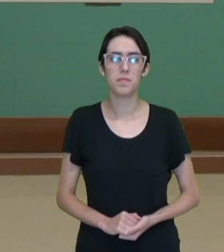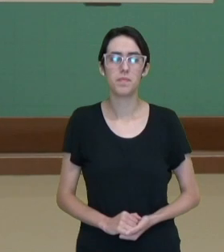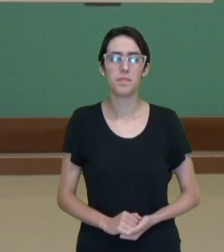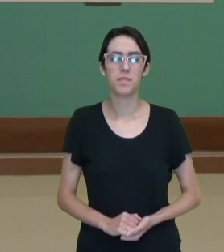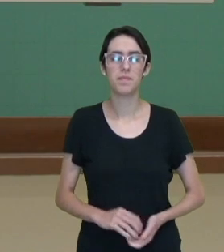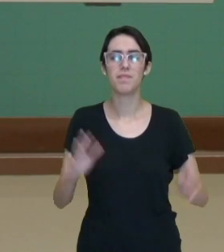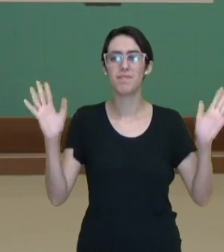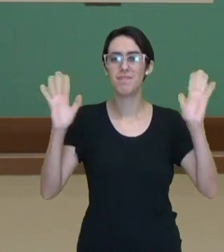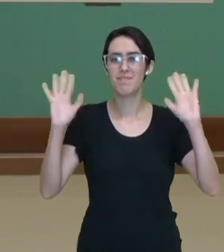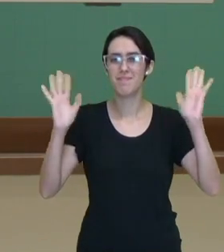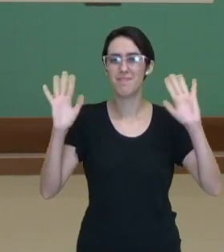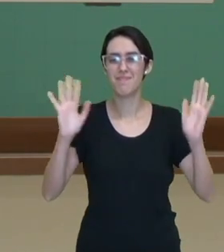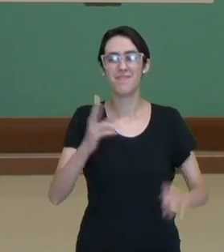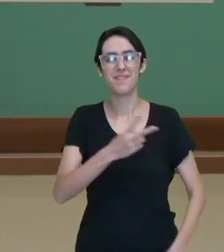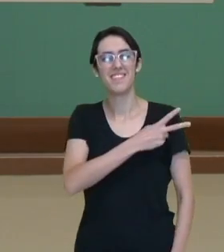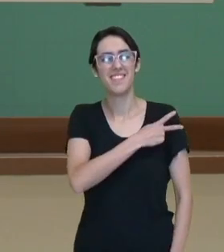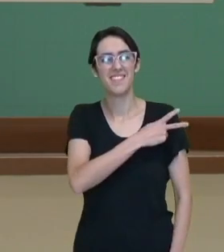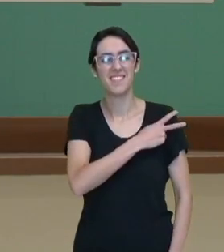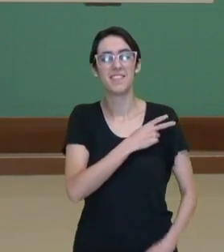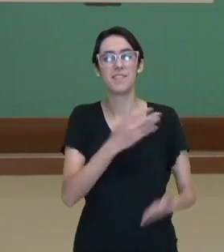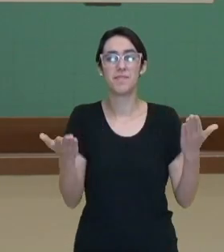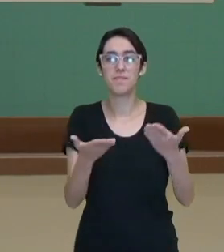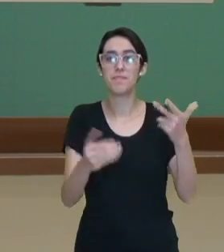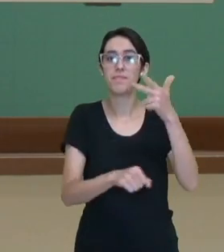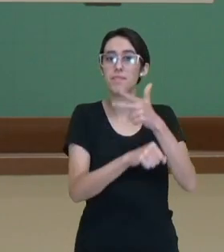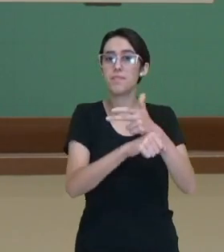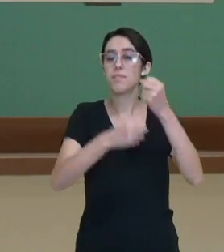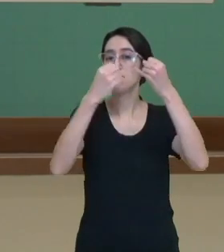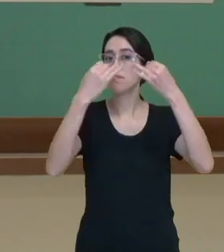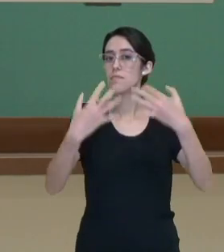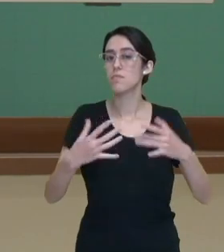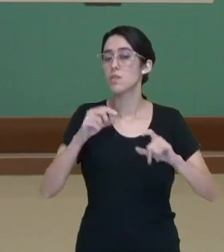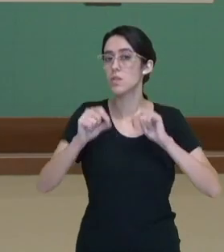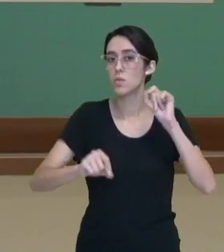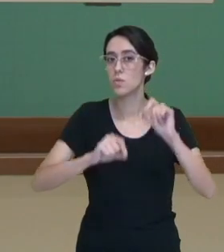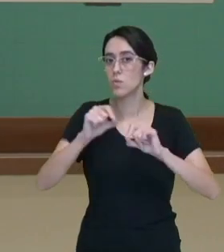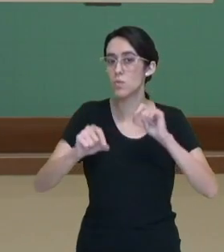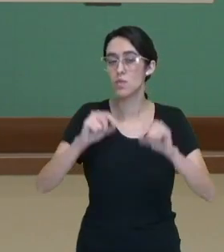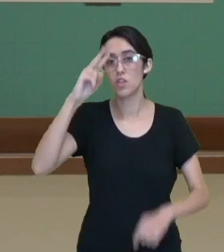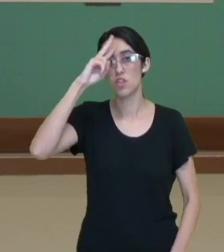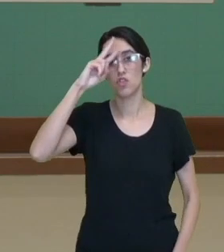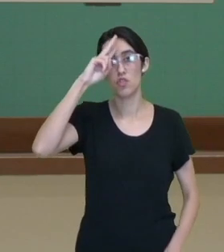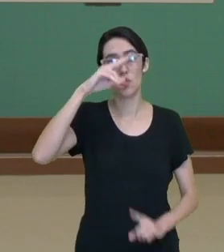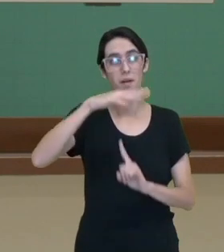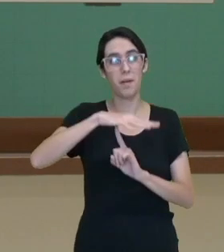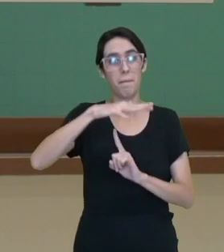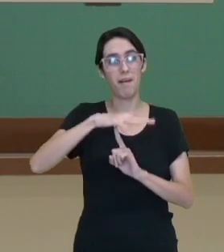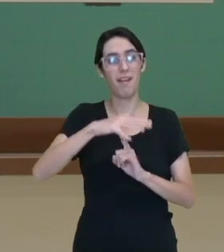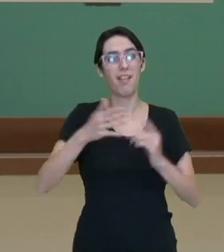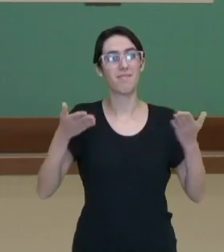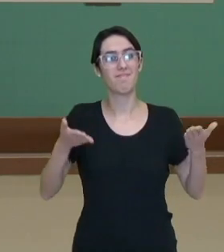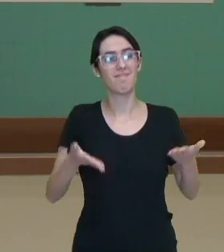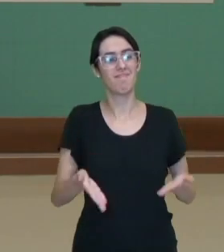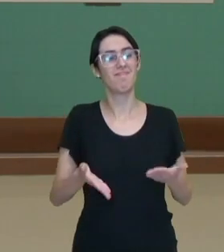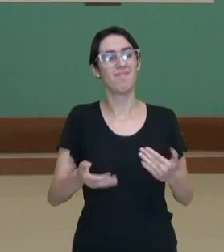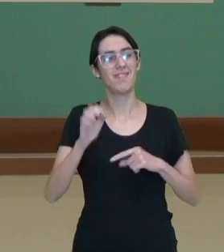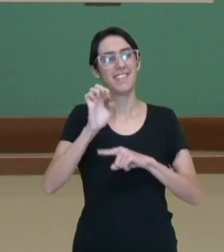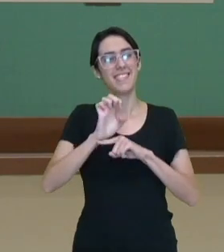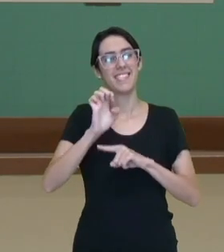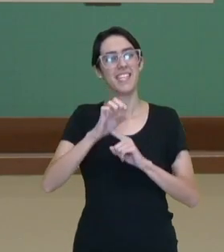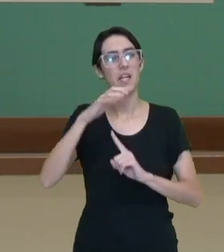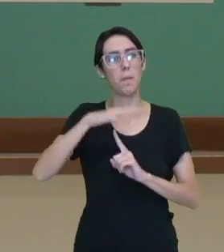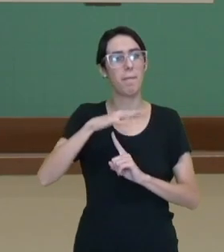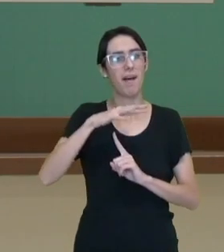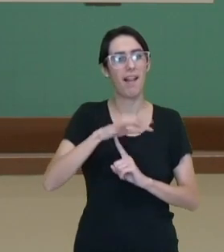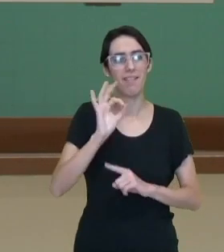Olá, estudantes da segunda série! Neste vídeo vamos falar sobre história do nosso estado, nosso estado do